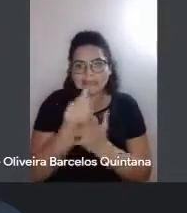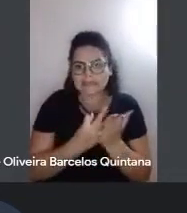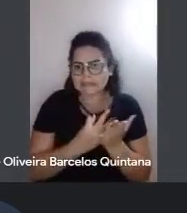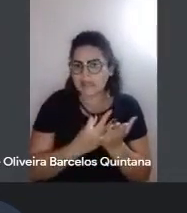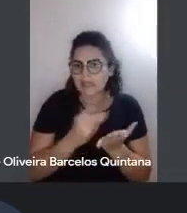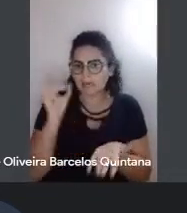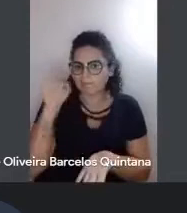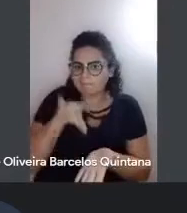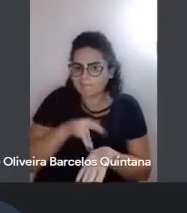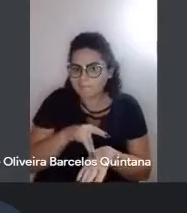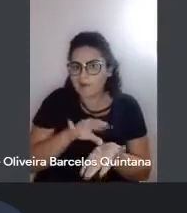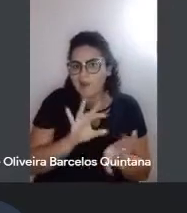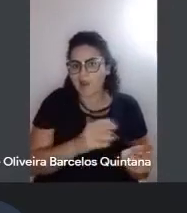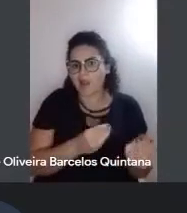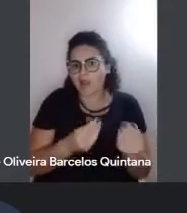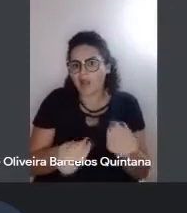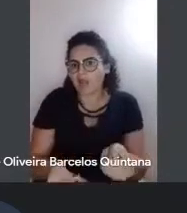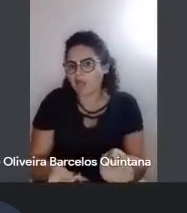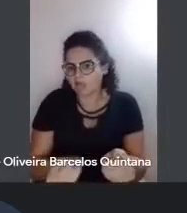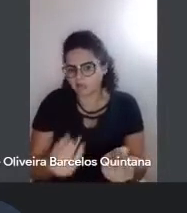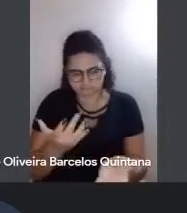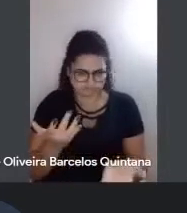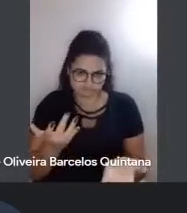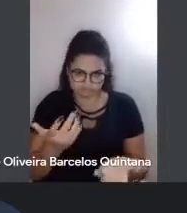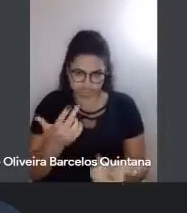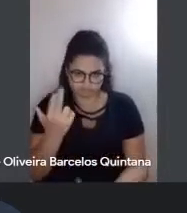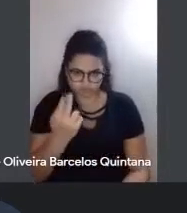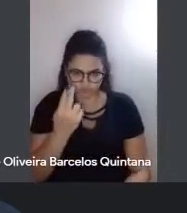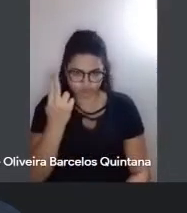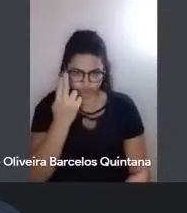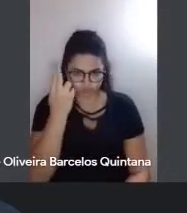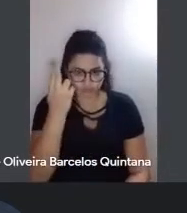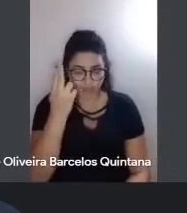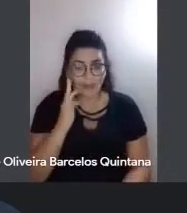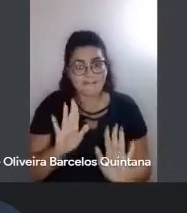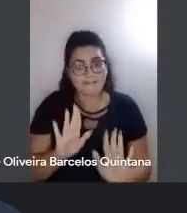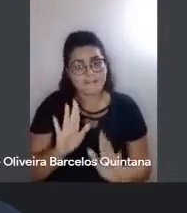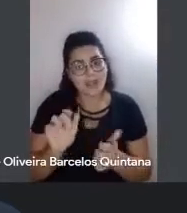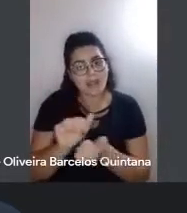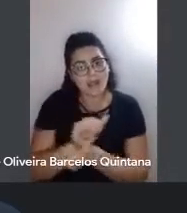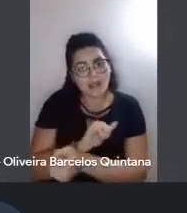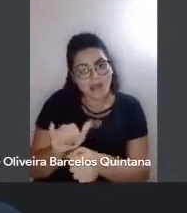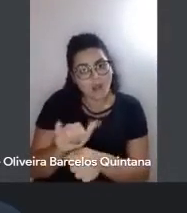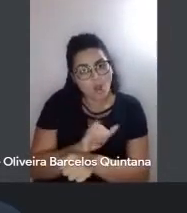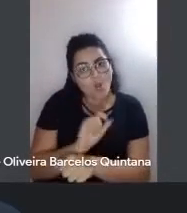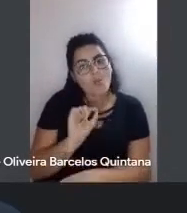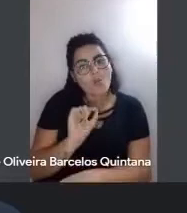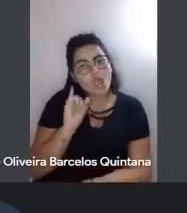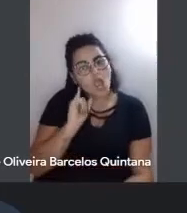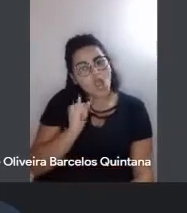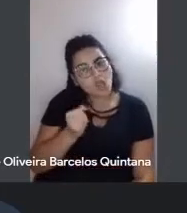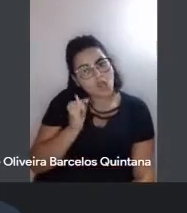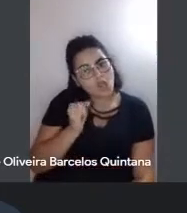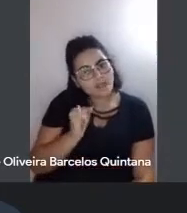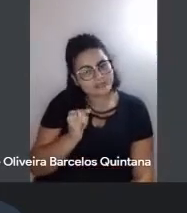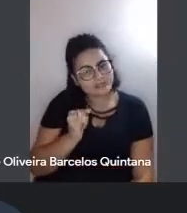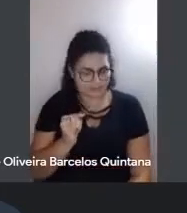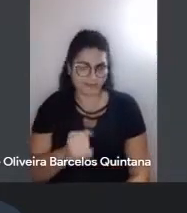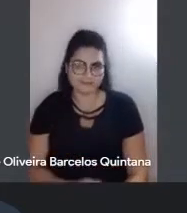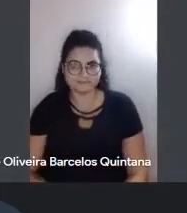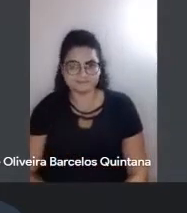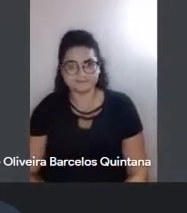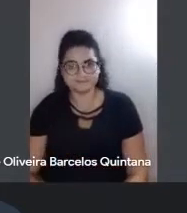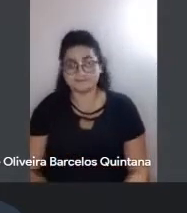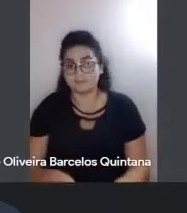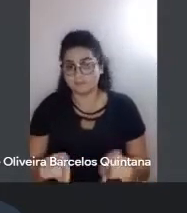esses litros, né? Mas eu acho que fazendo isso, assim, é o jeito de contar, né? Como é que você conta. Agora, em